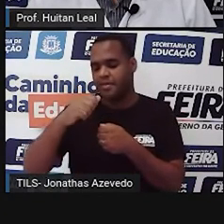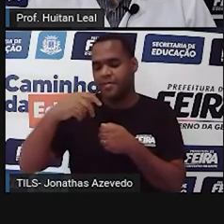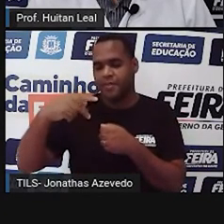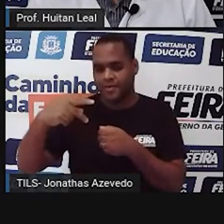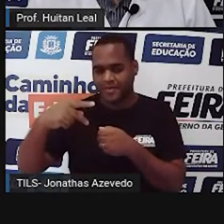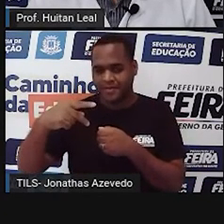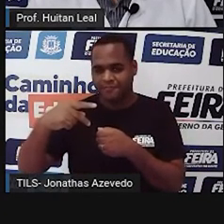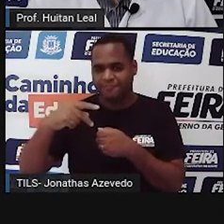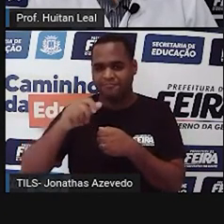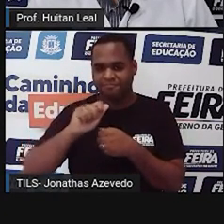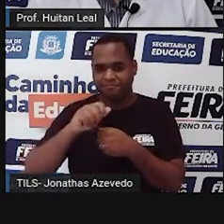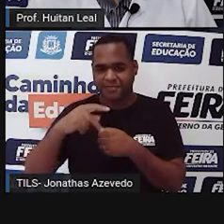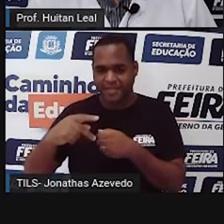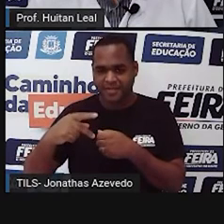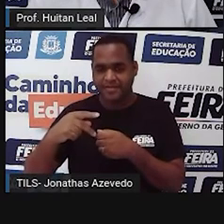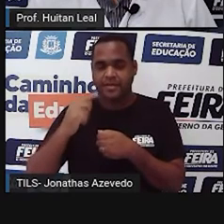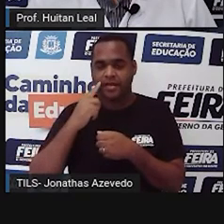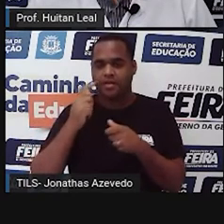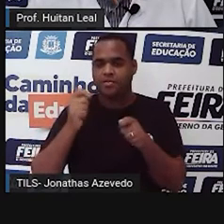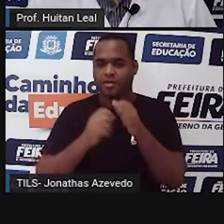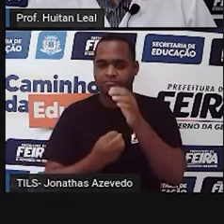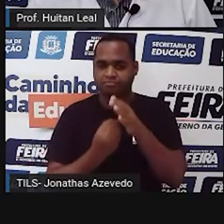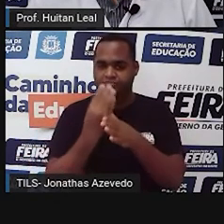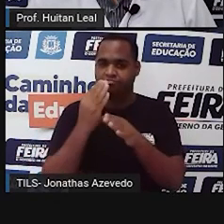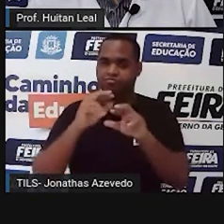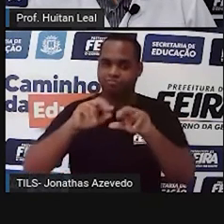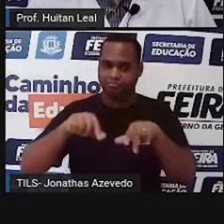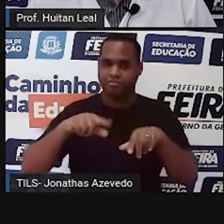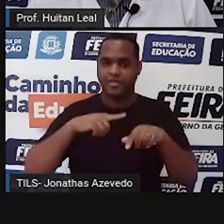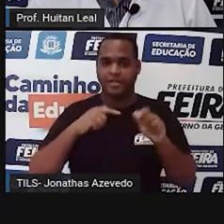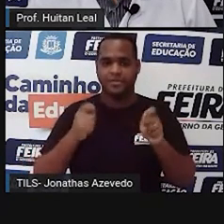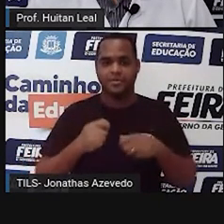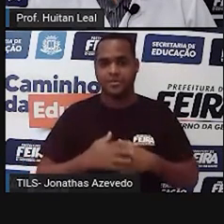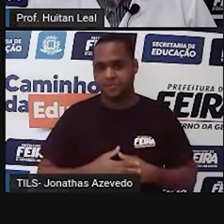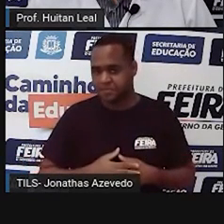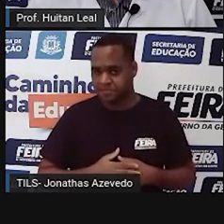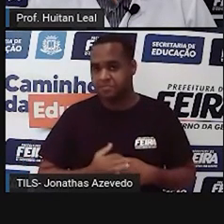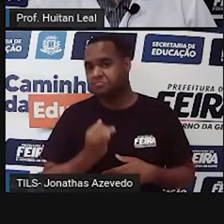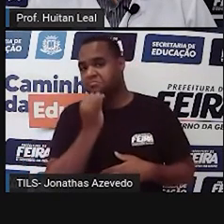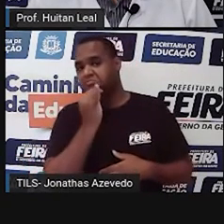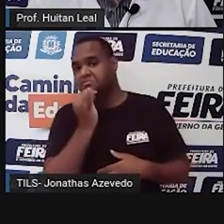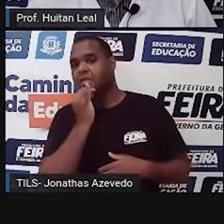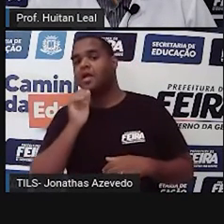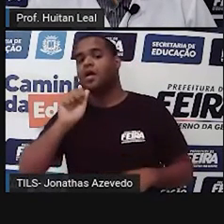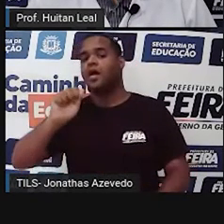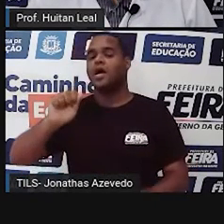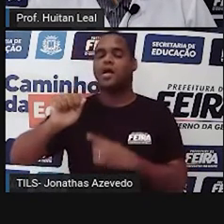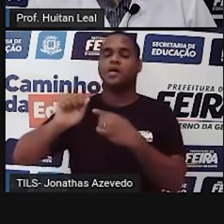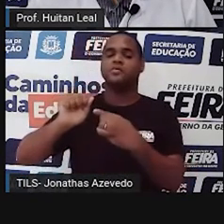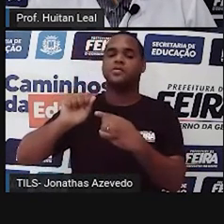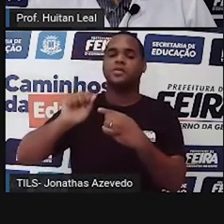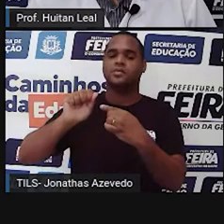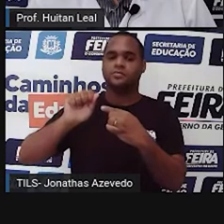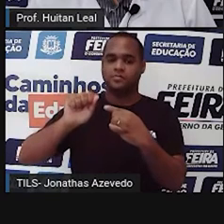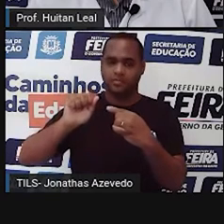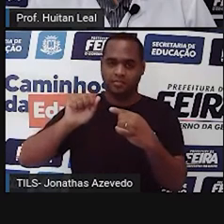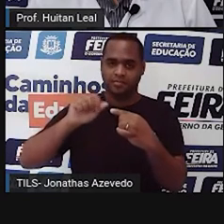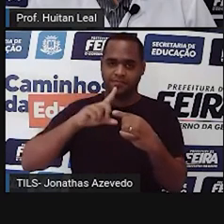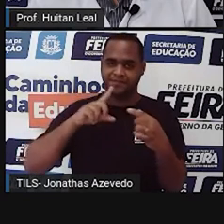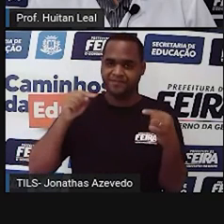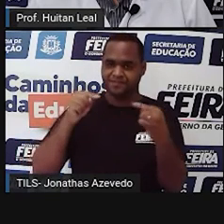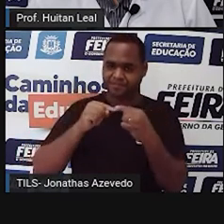circunstâncias, ela pode aparecer de várias formas. Por exemplo, o A será considerado preposição quando